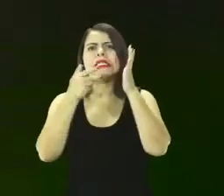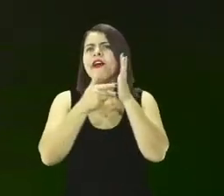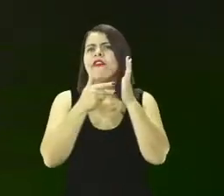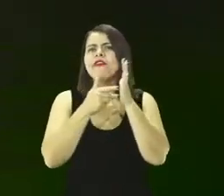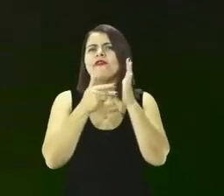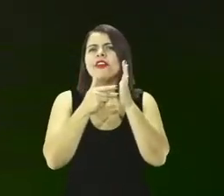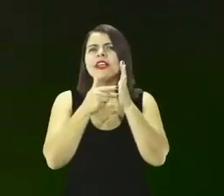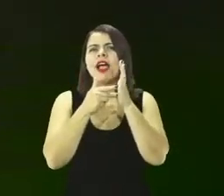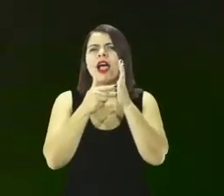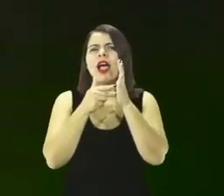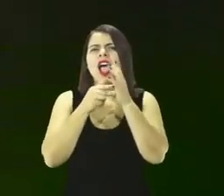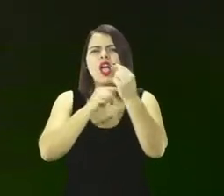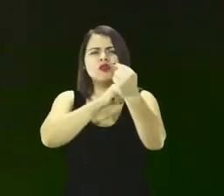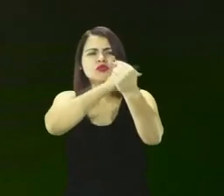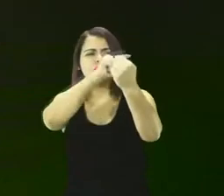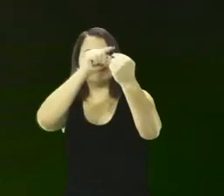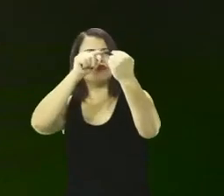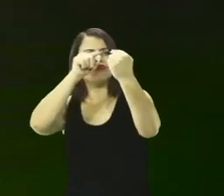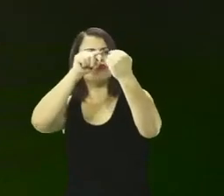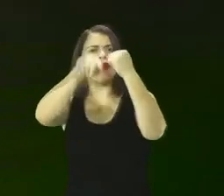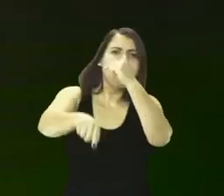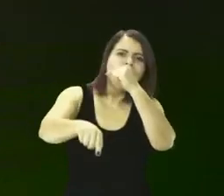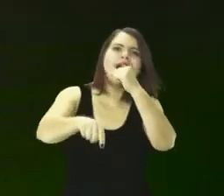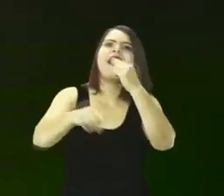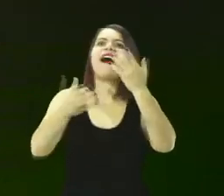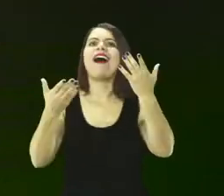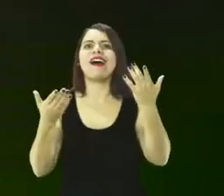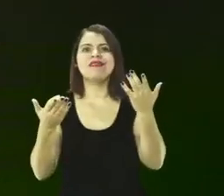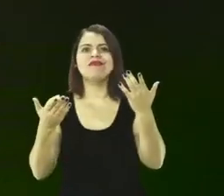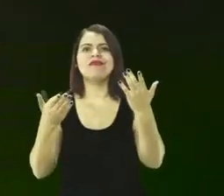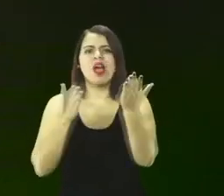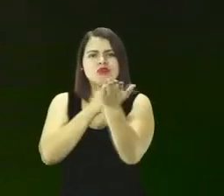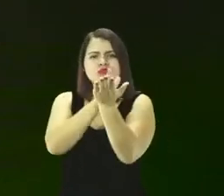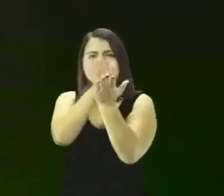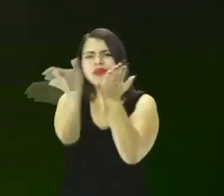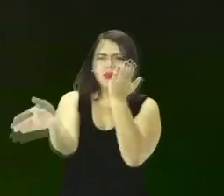alvo. Errar a direção.